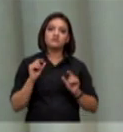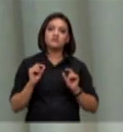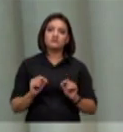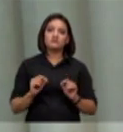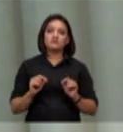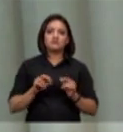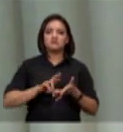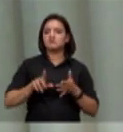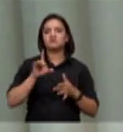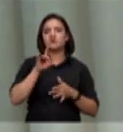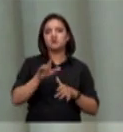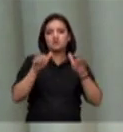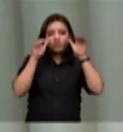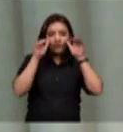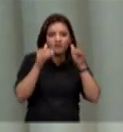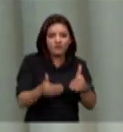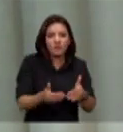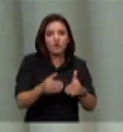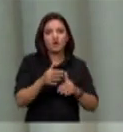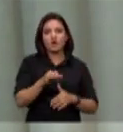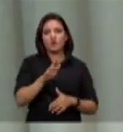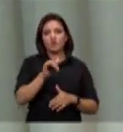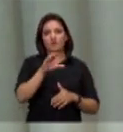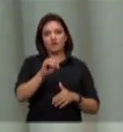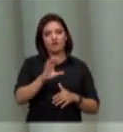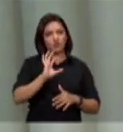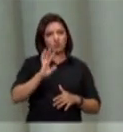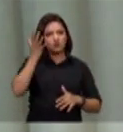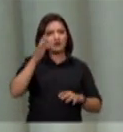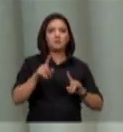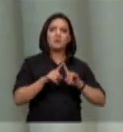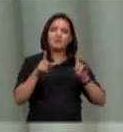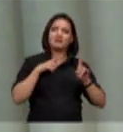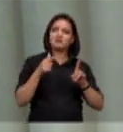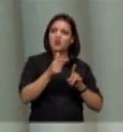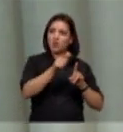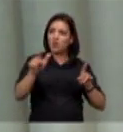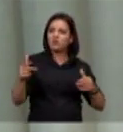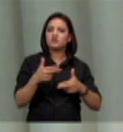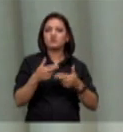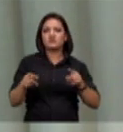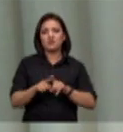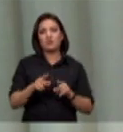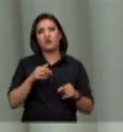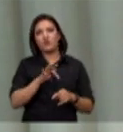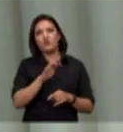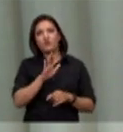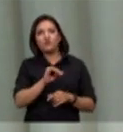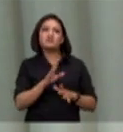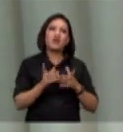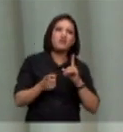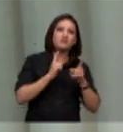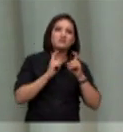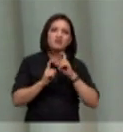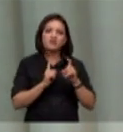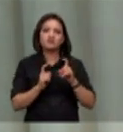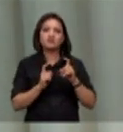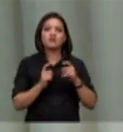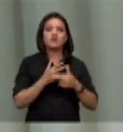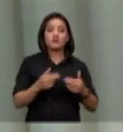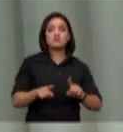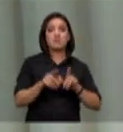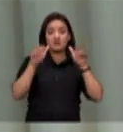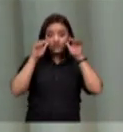apenas enfocar a questão do fundo clima que é mais uma questão administrativa talvez temporal e